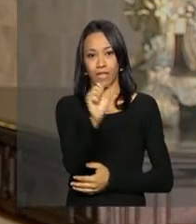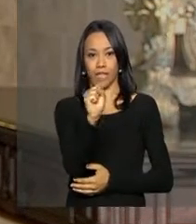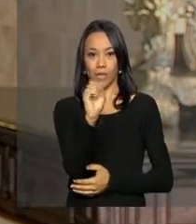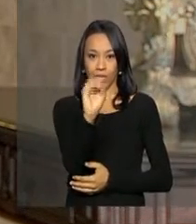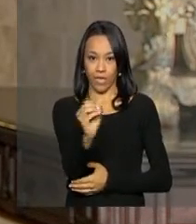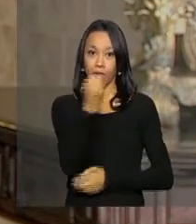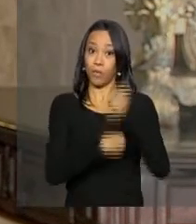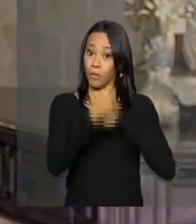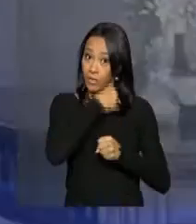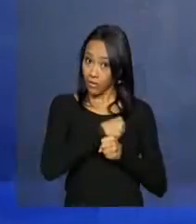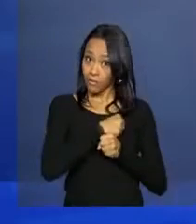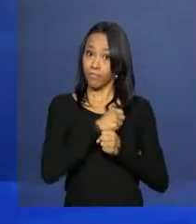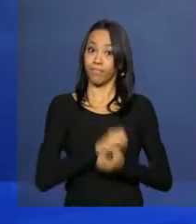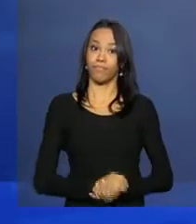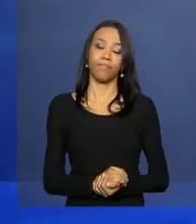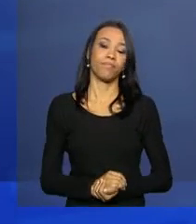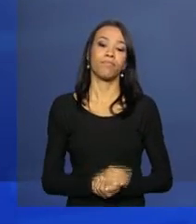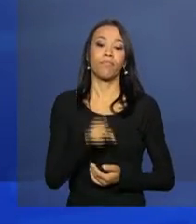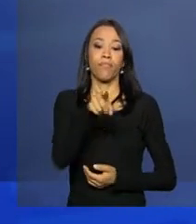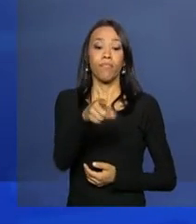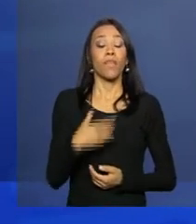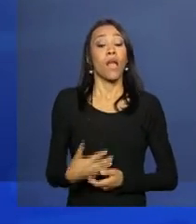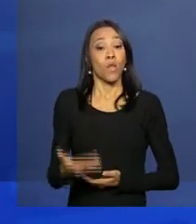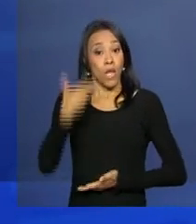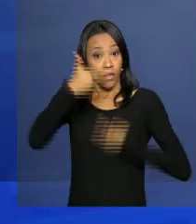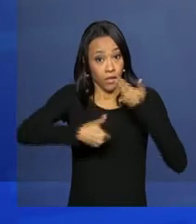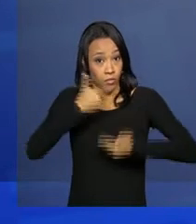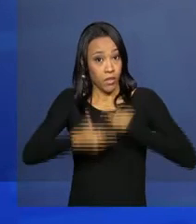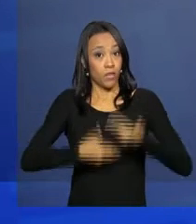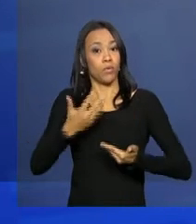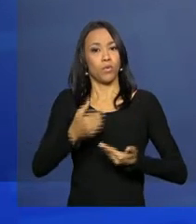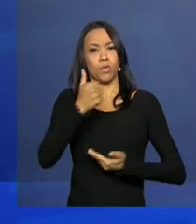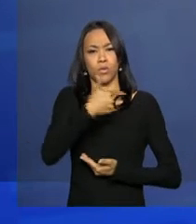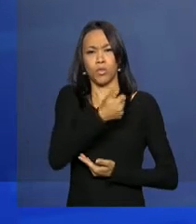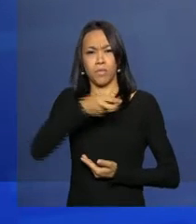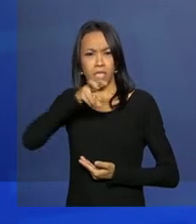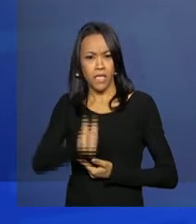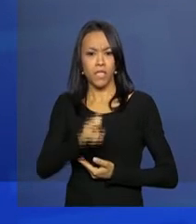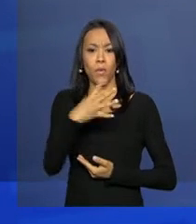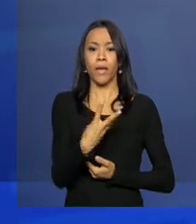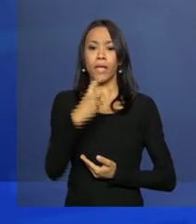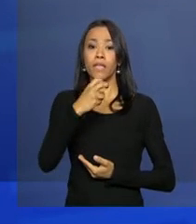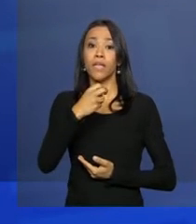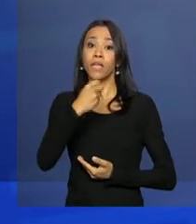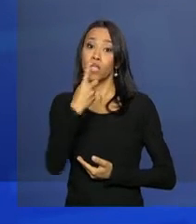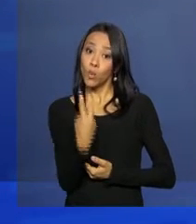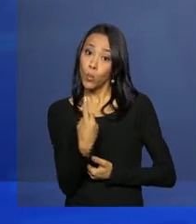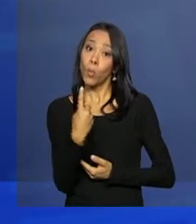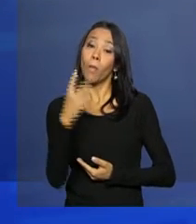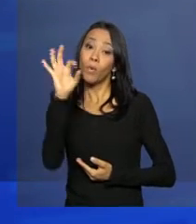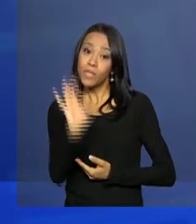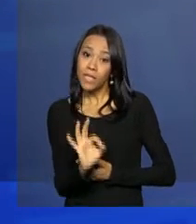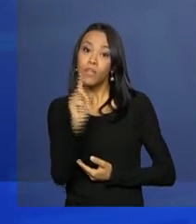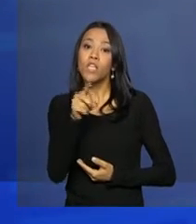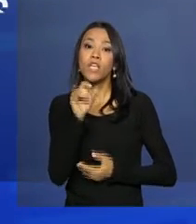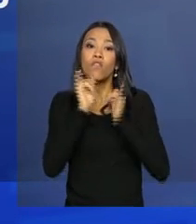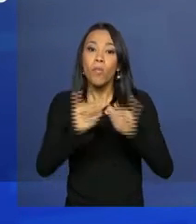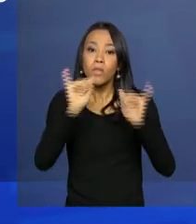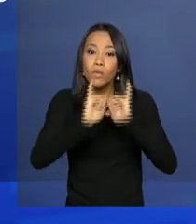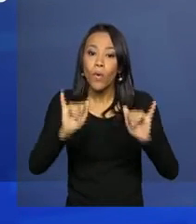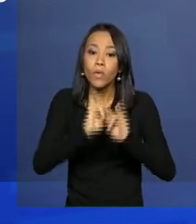passado. Dos atendimentos feitos em 2015, 41% corresponderam à prestação de informações.